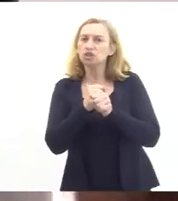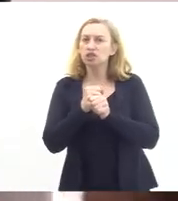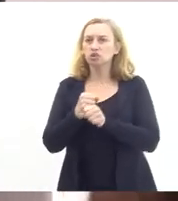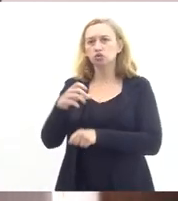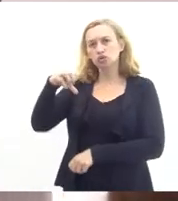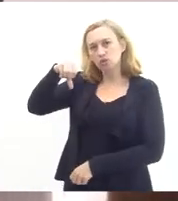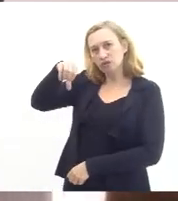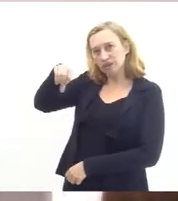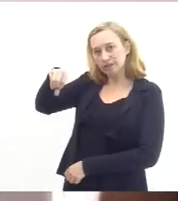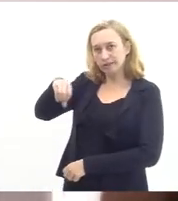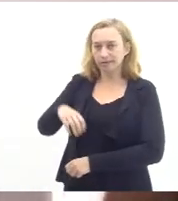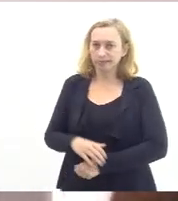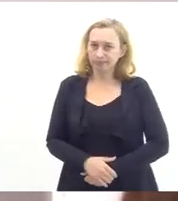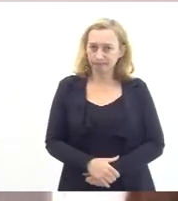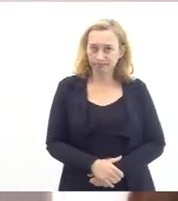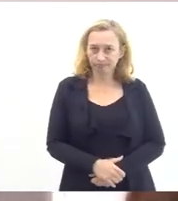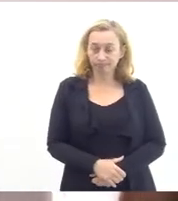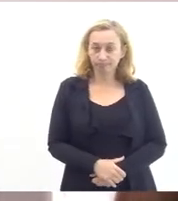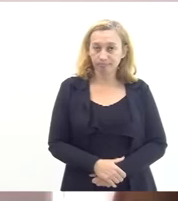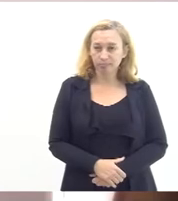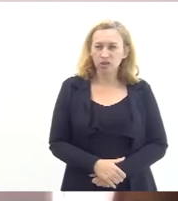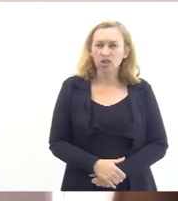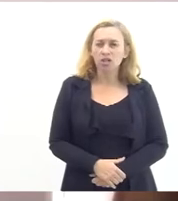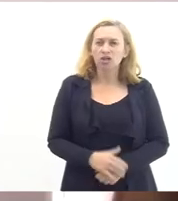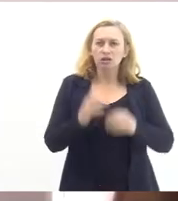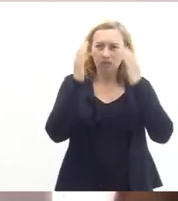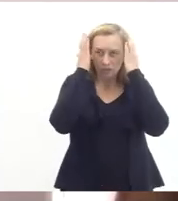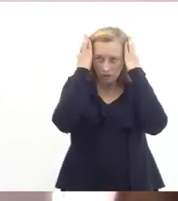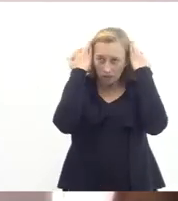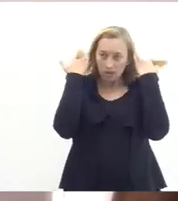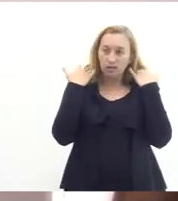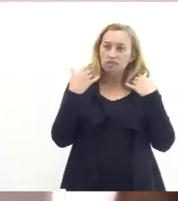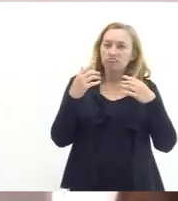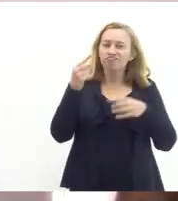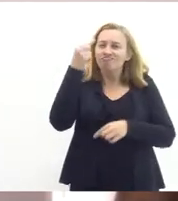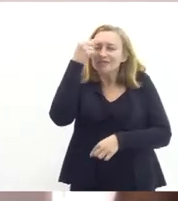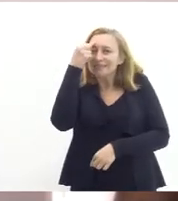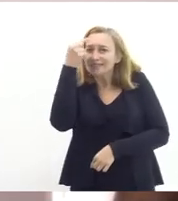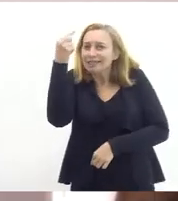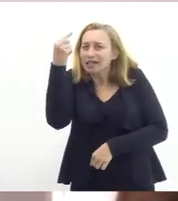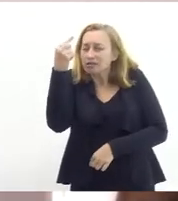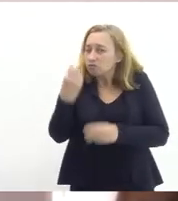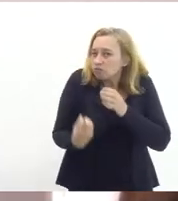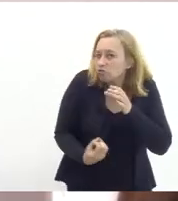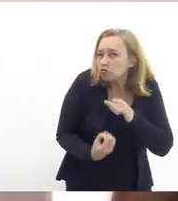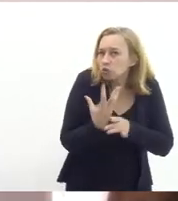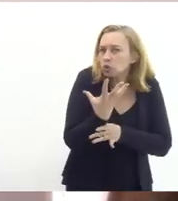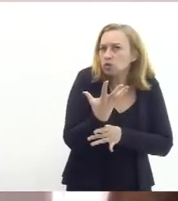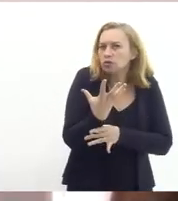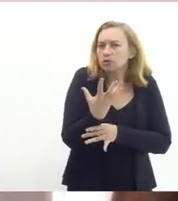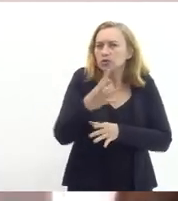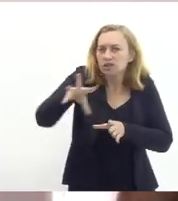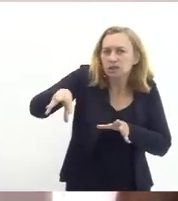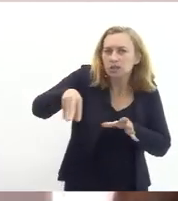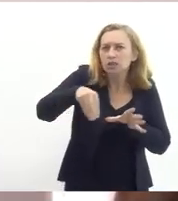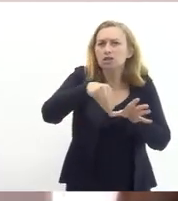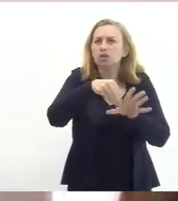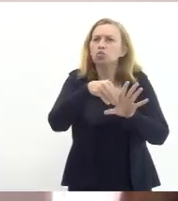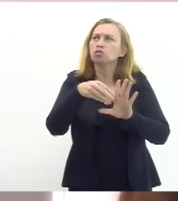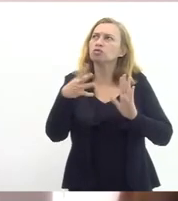nos anos 90 foi-se consolidando uma ideia dentro de uma